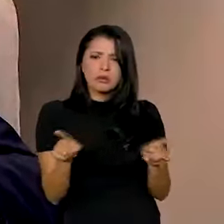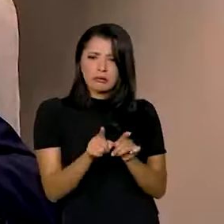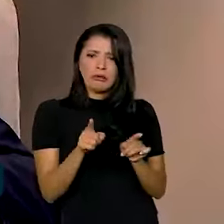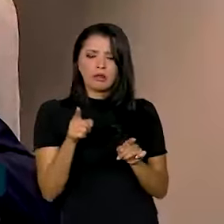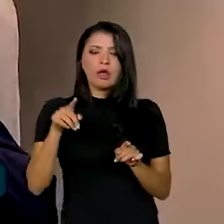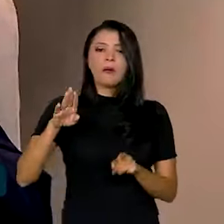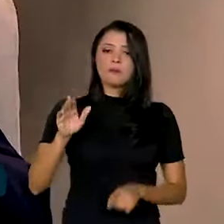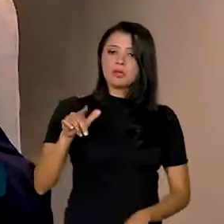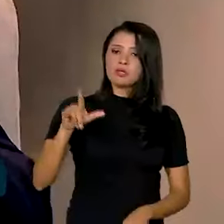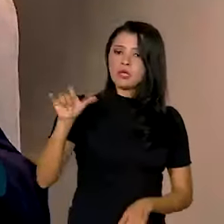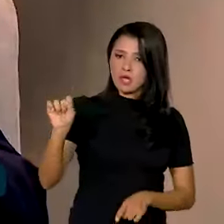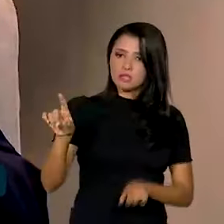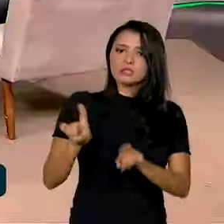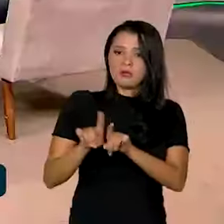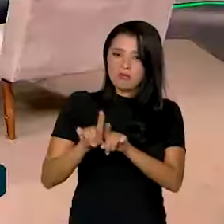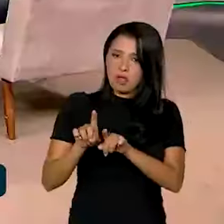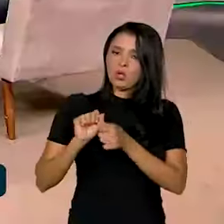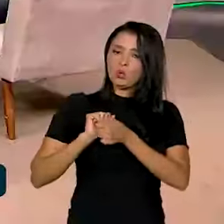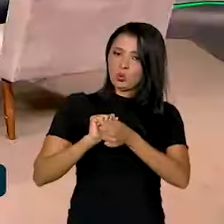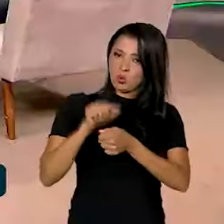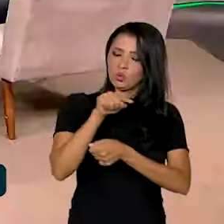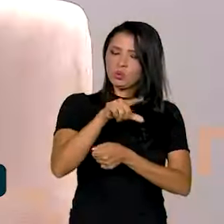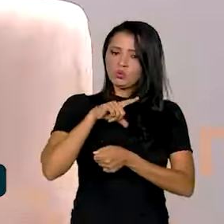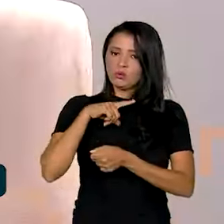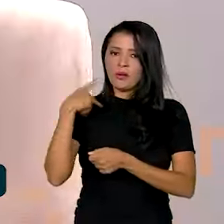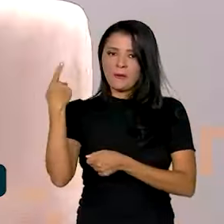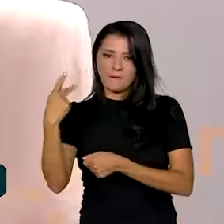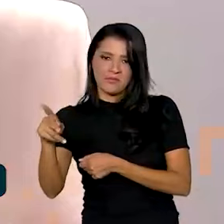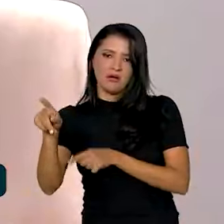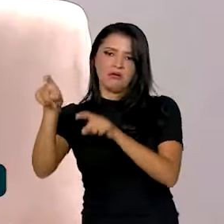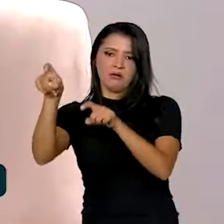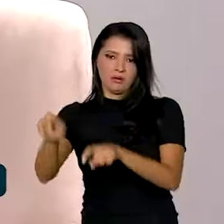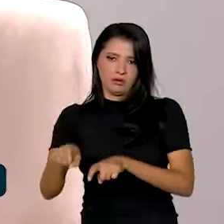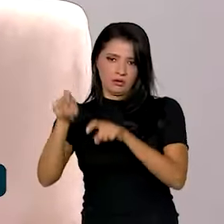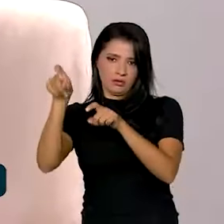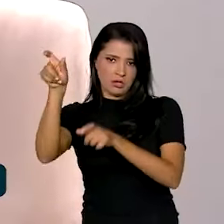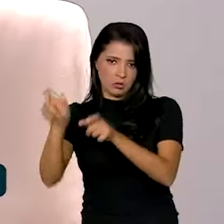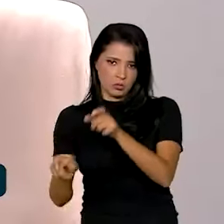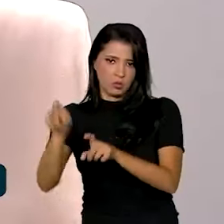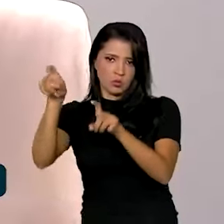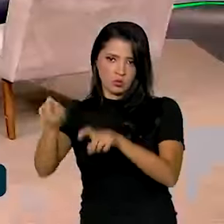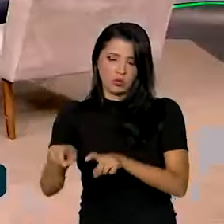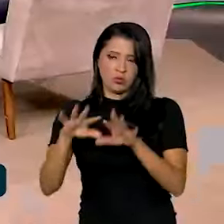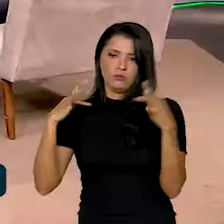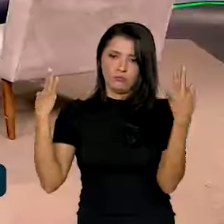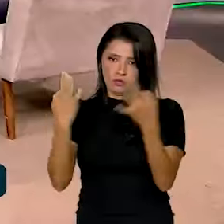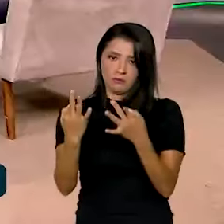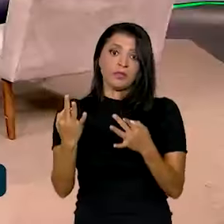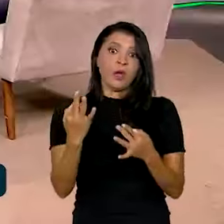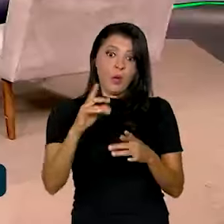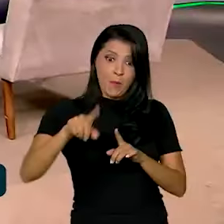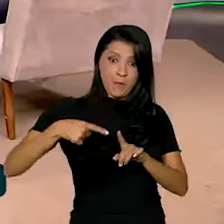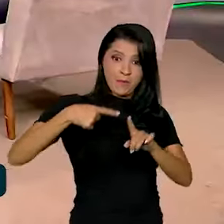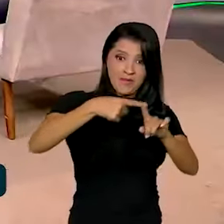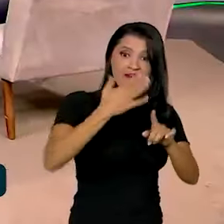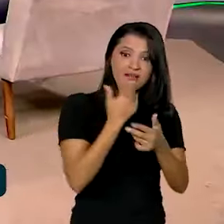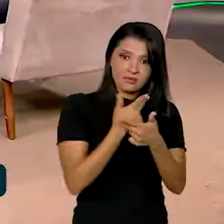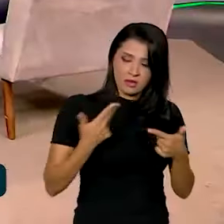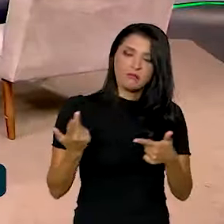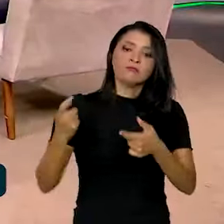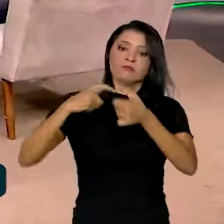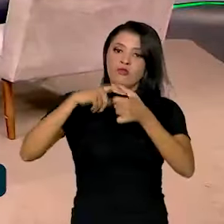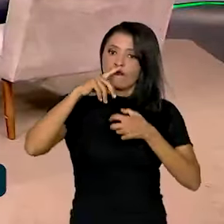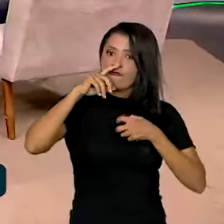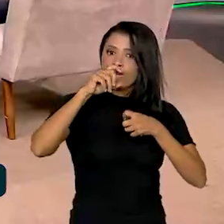junto disso para o agricultor familiar. Então, o Mais Alimentos está voltando, voltando mais forte com o conselho. Vamos